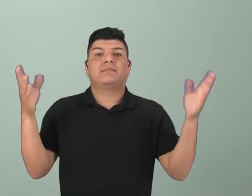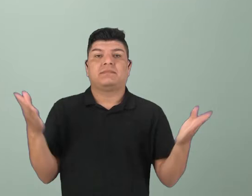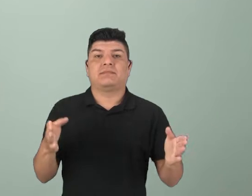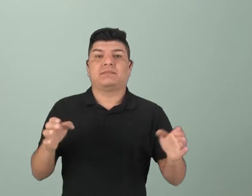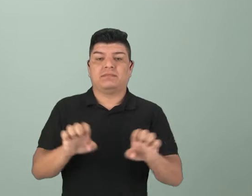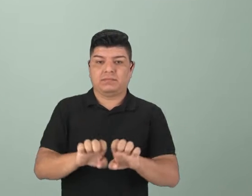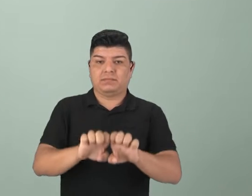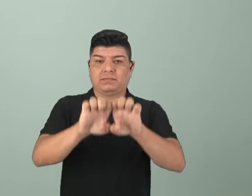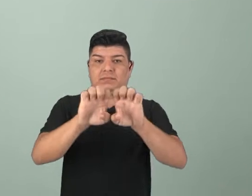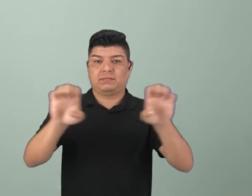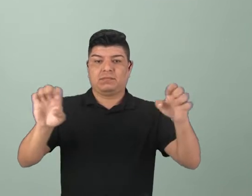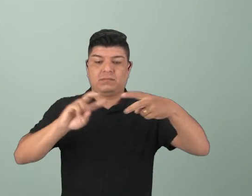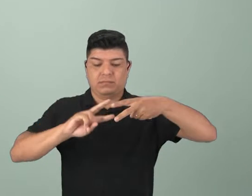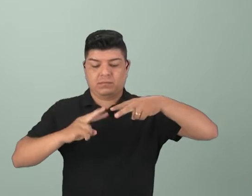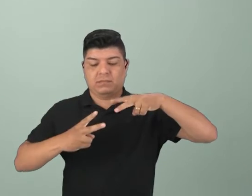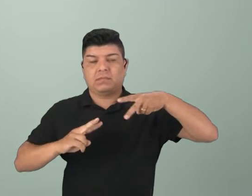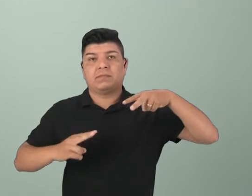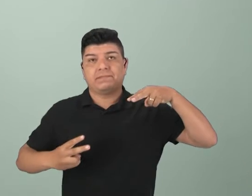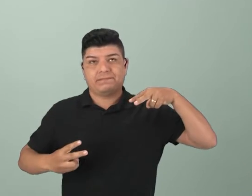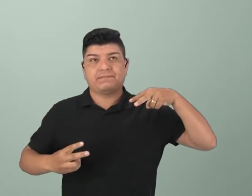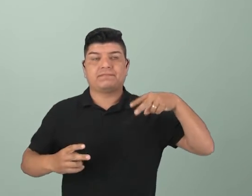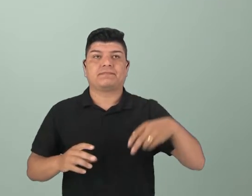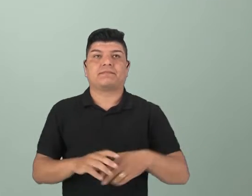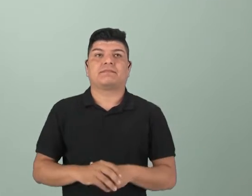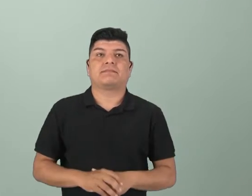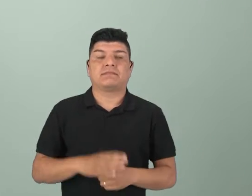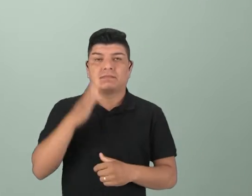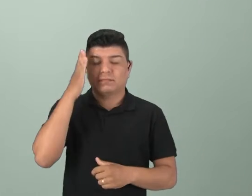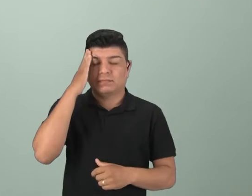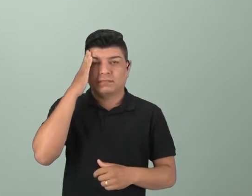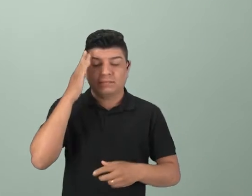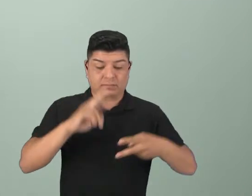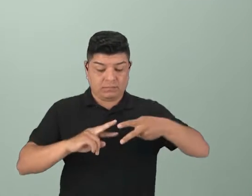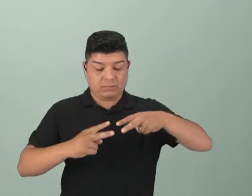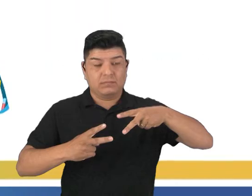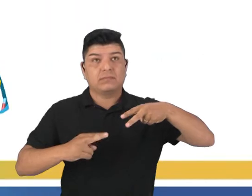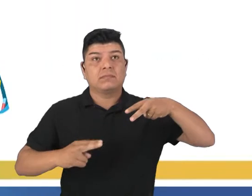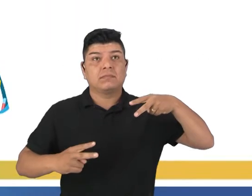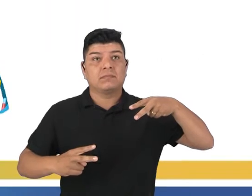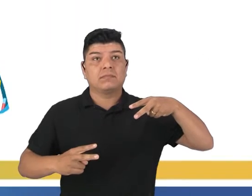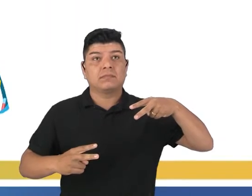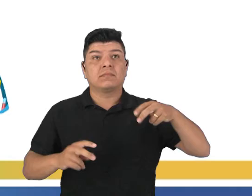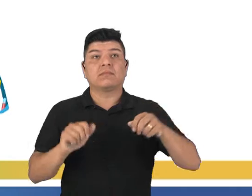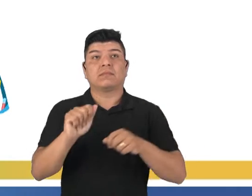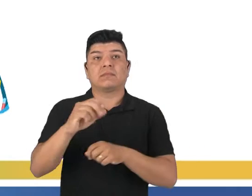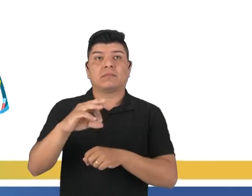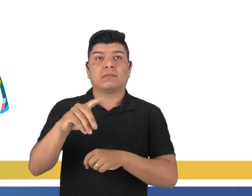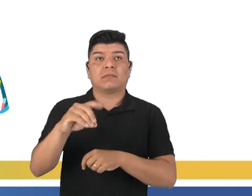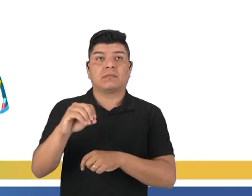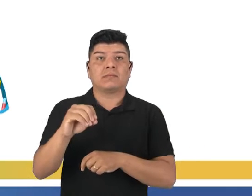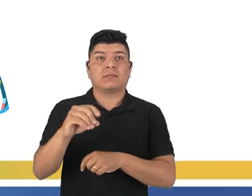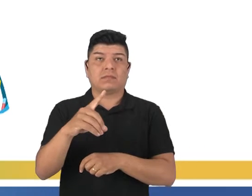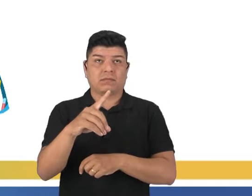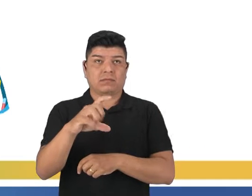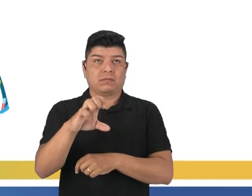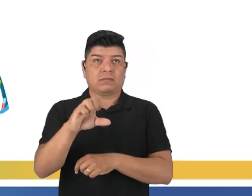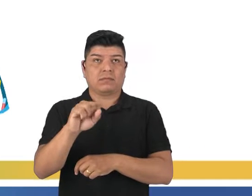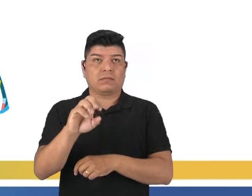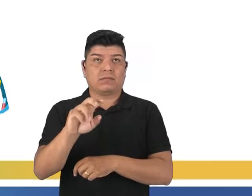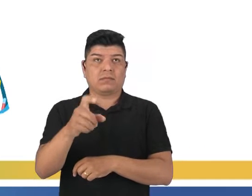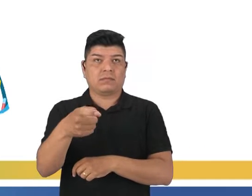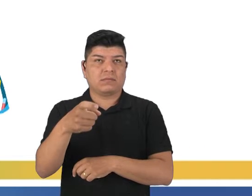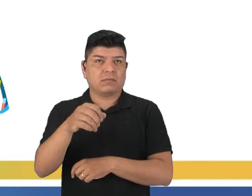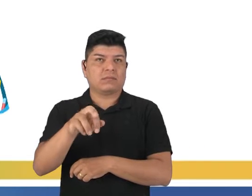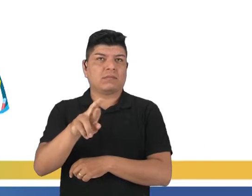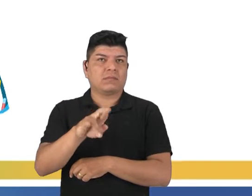estrutura do DNA. Bom, nós sabemos que o DNA se chama ácido desoxirribonucleico, é